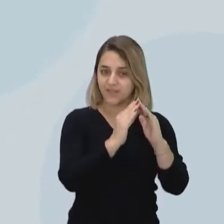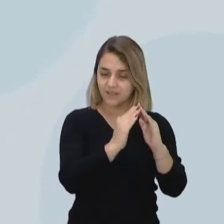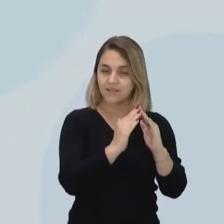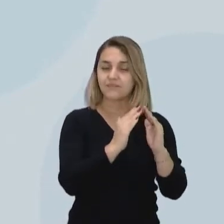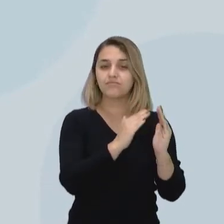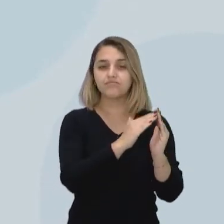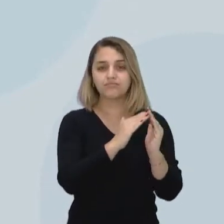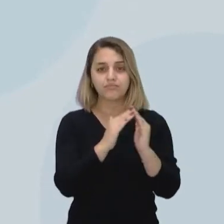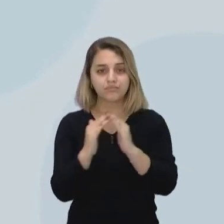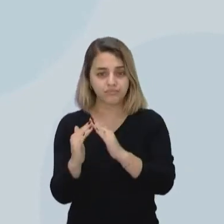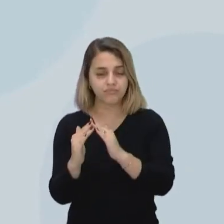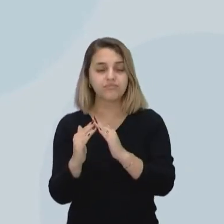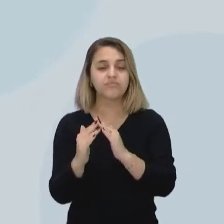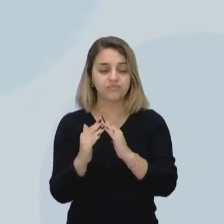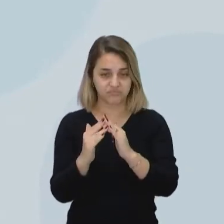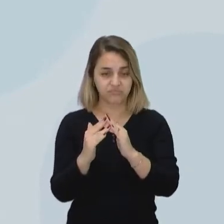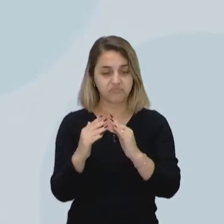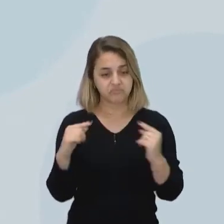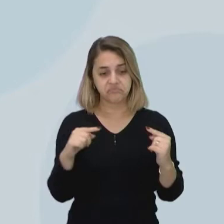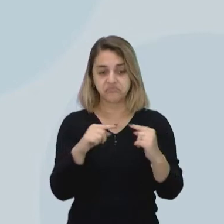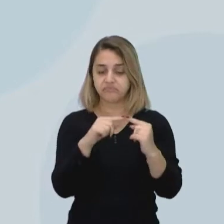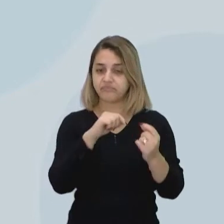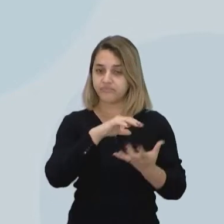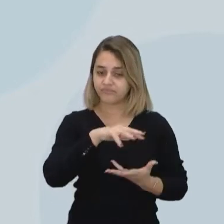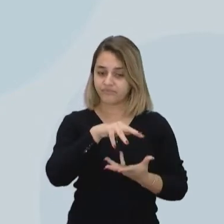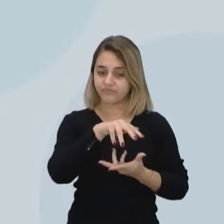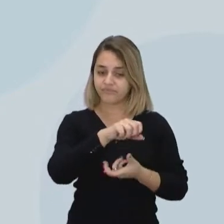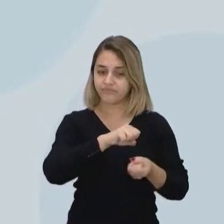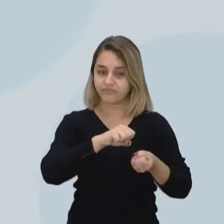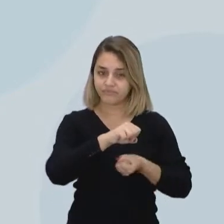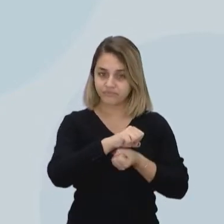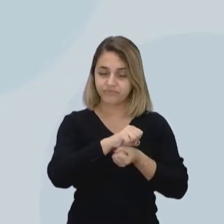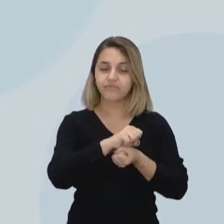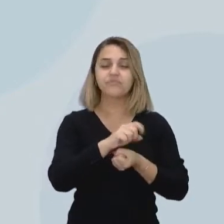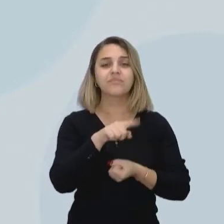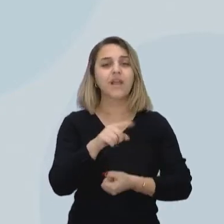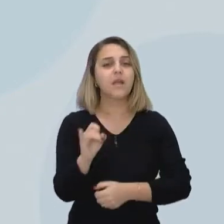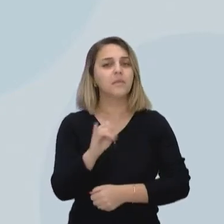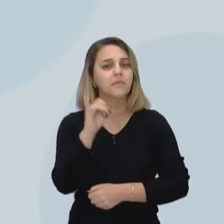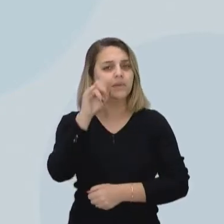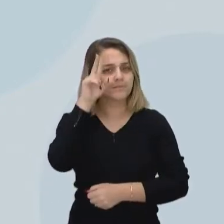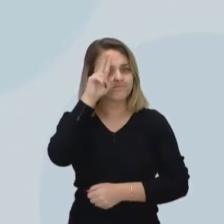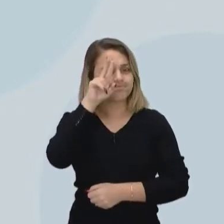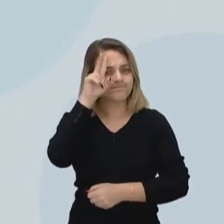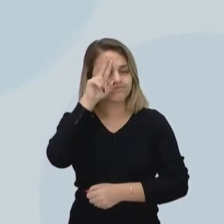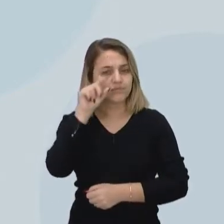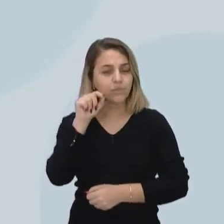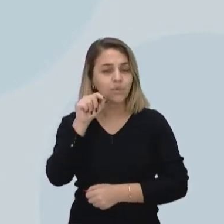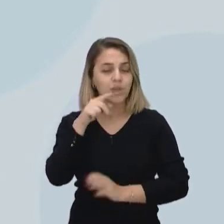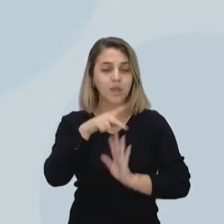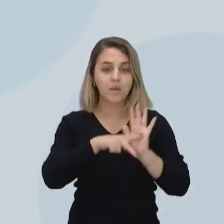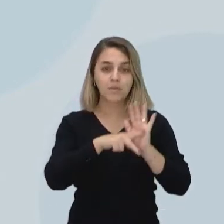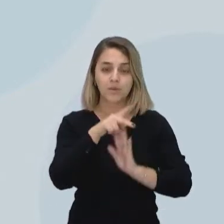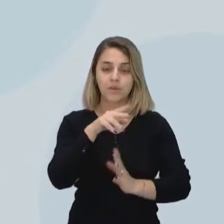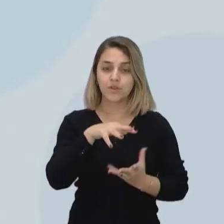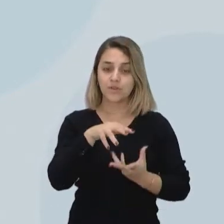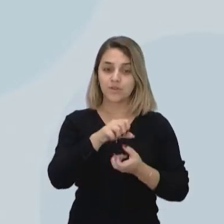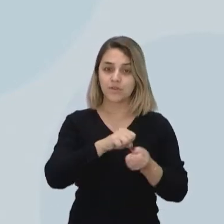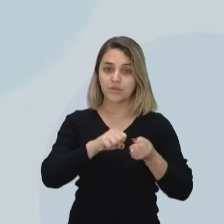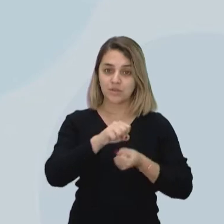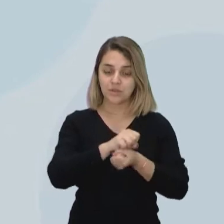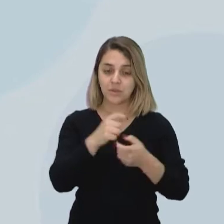habitações sustentáveis. Então, é sempre bom lembrar que um projeto sustentável deve ser